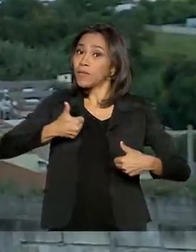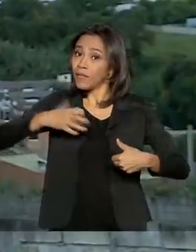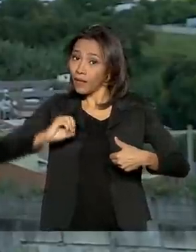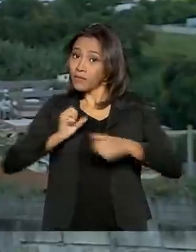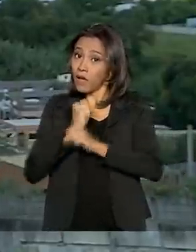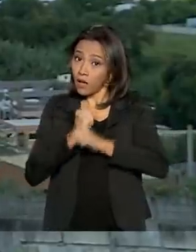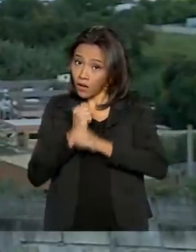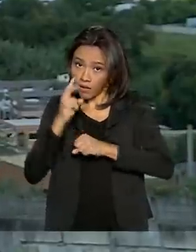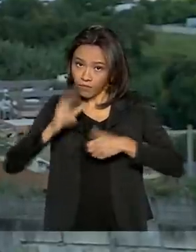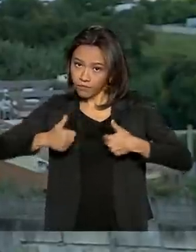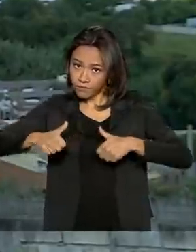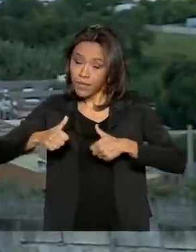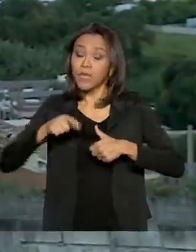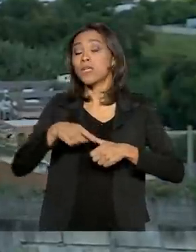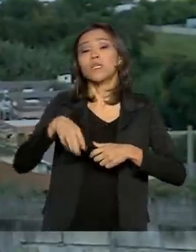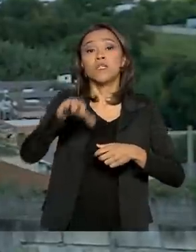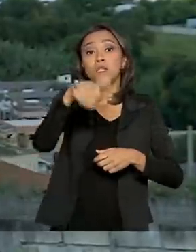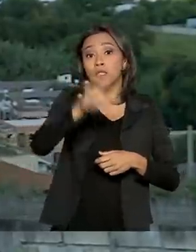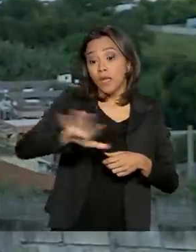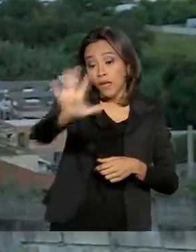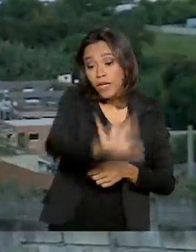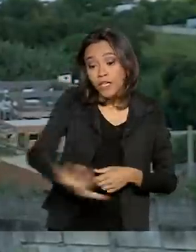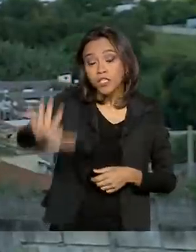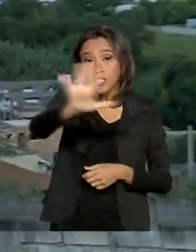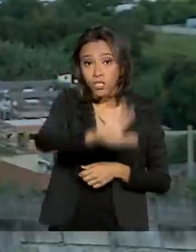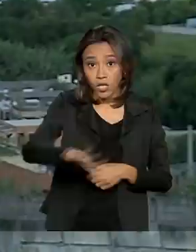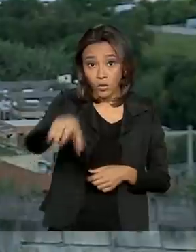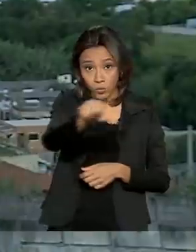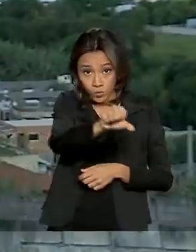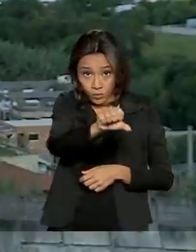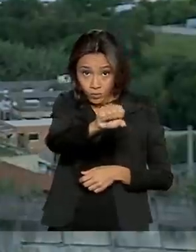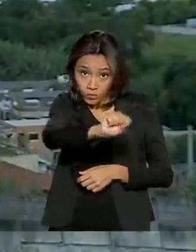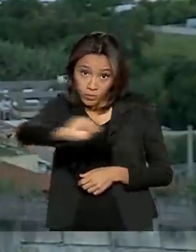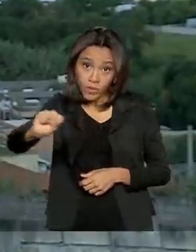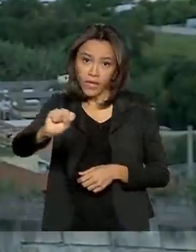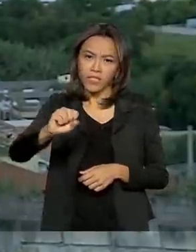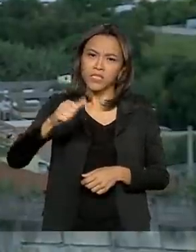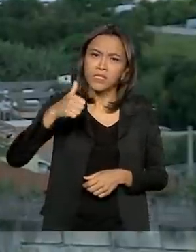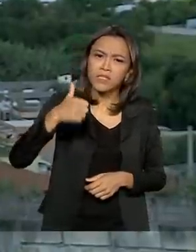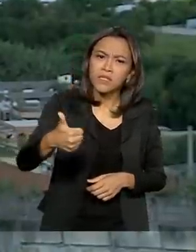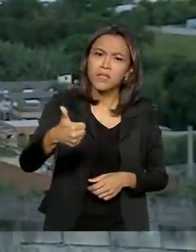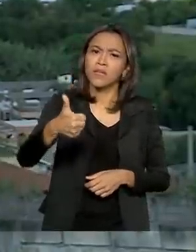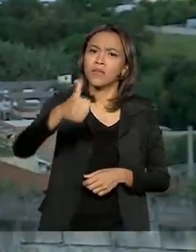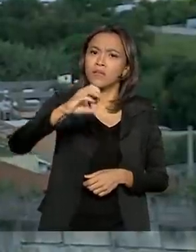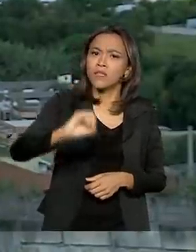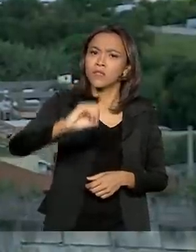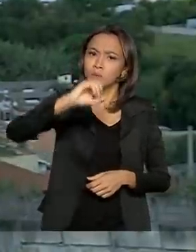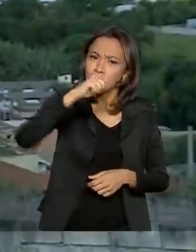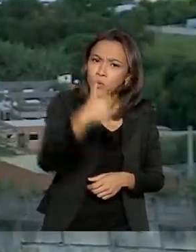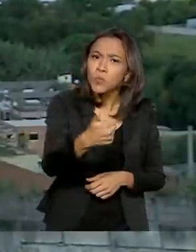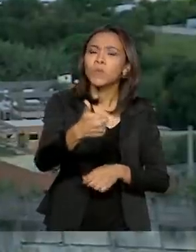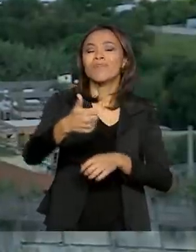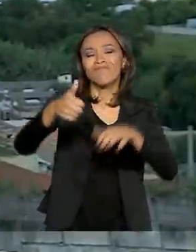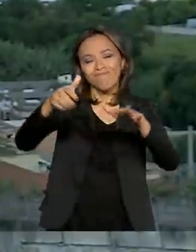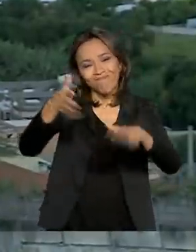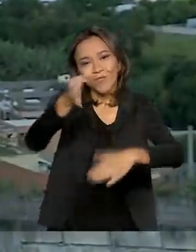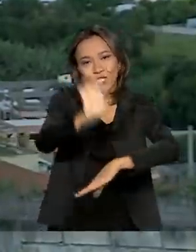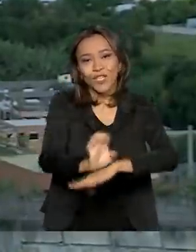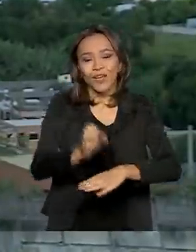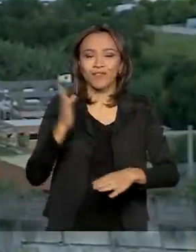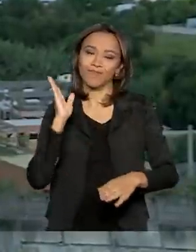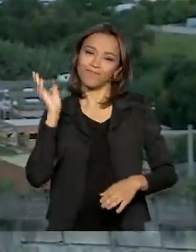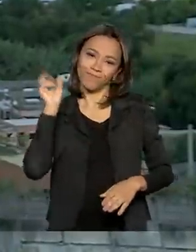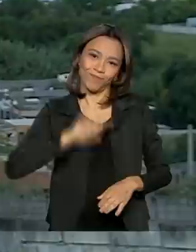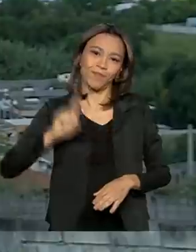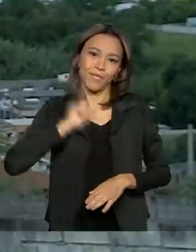cidades da região sudeste em estado de emergência, 101 estão aqui em Minas Gerais. E da semana